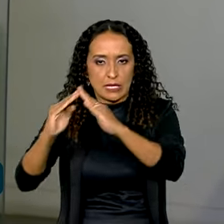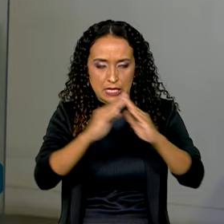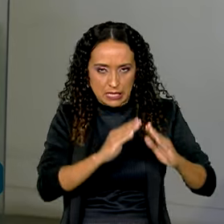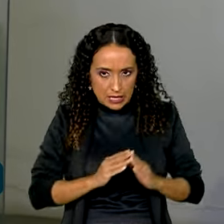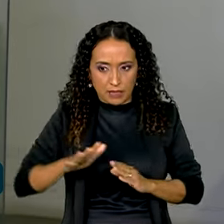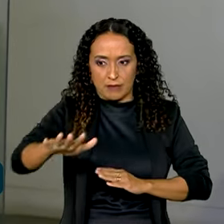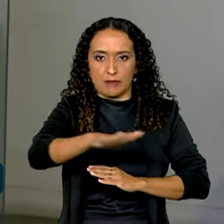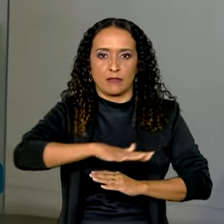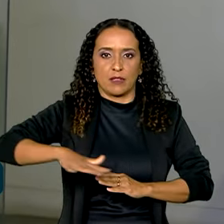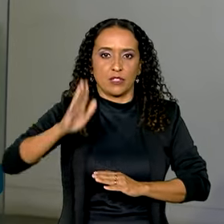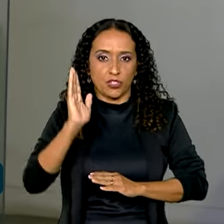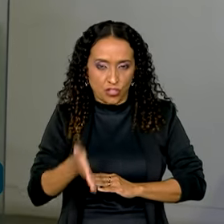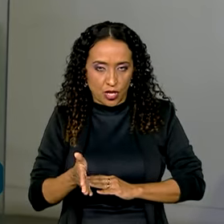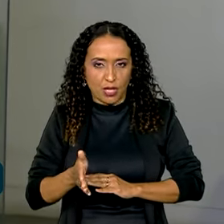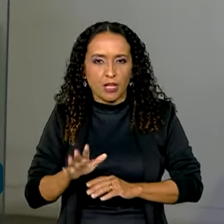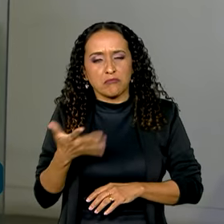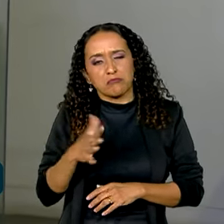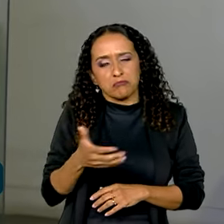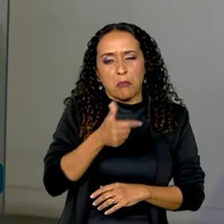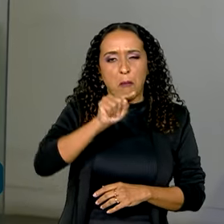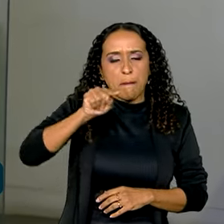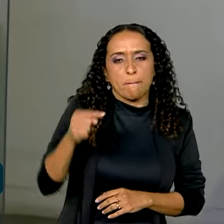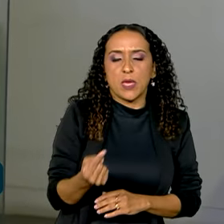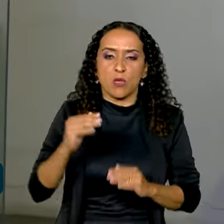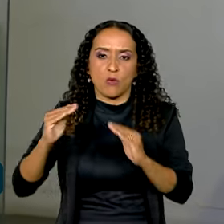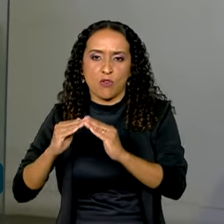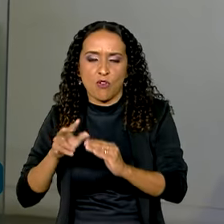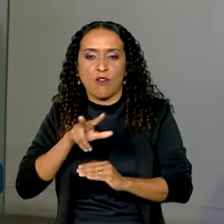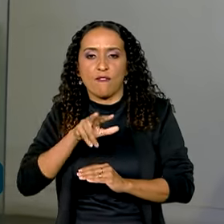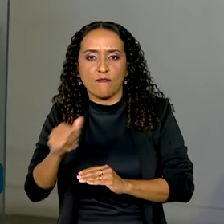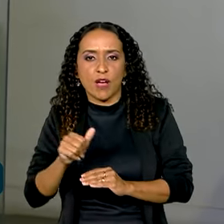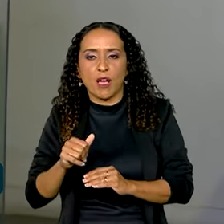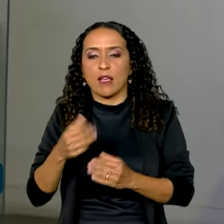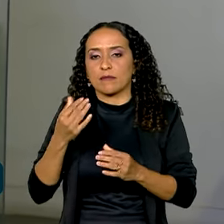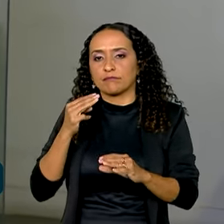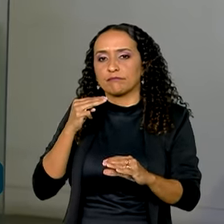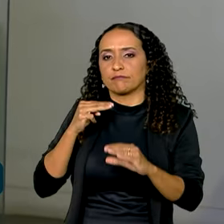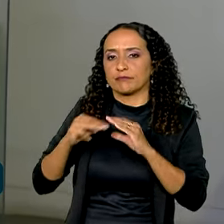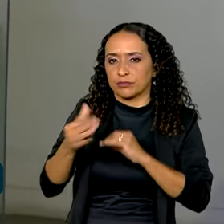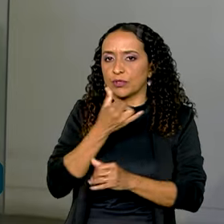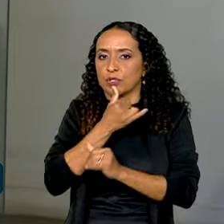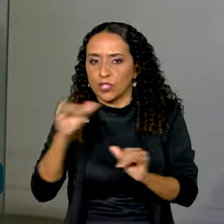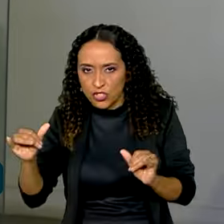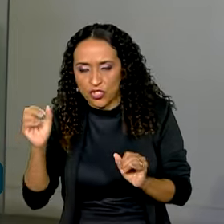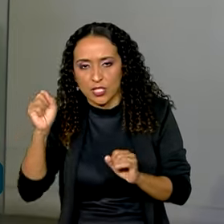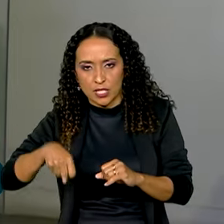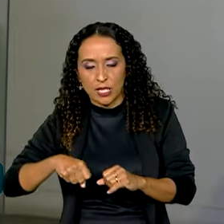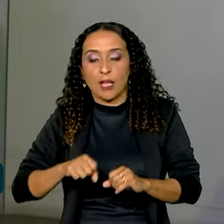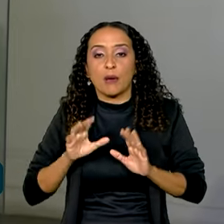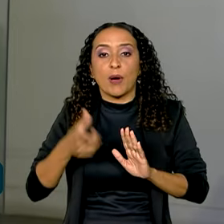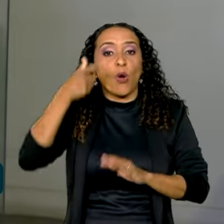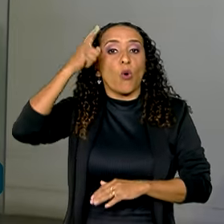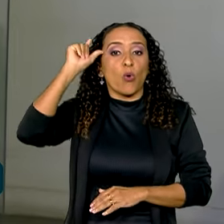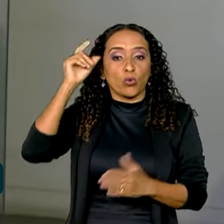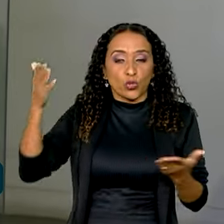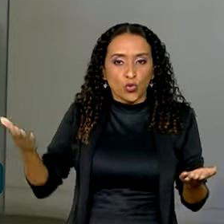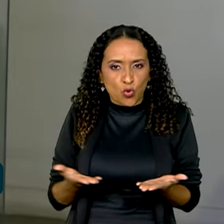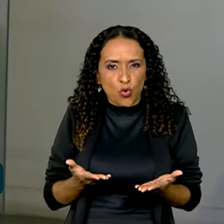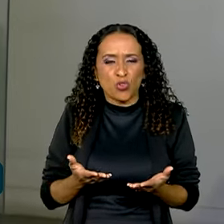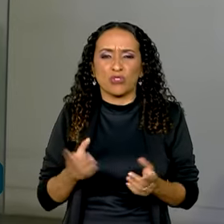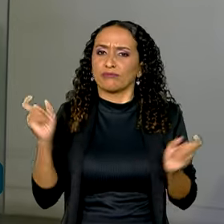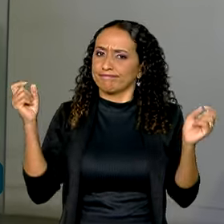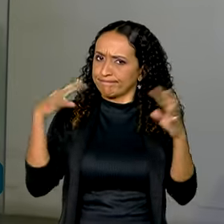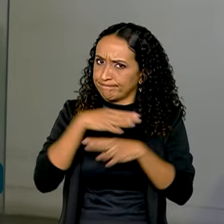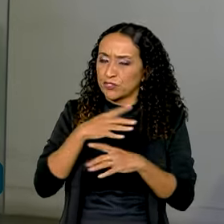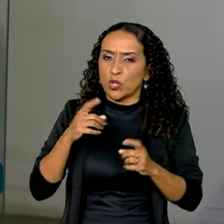desta região e que os cerca de mil imóveis restantes iriam receber geradores para o fornecimento de energia. Mas, ontem e hoje, a situação foi bastante